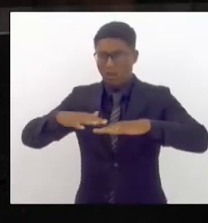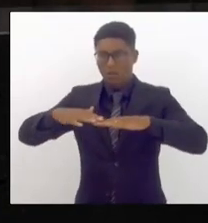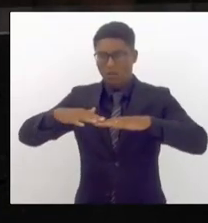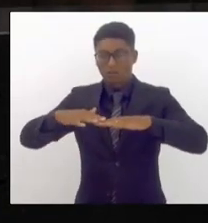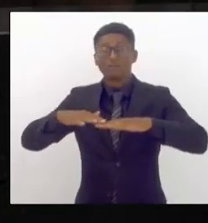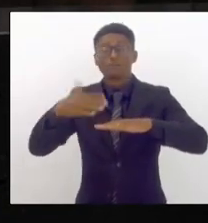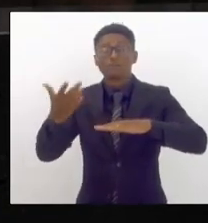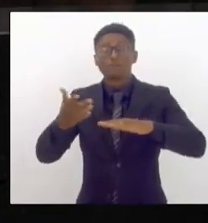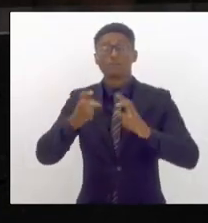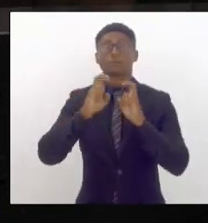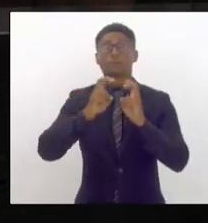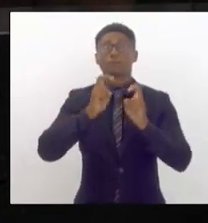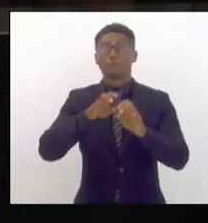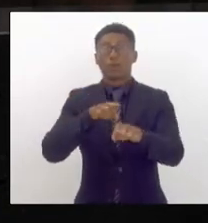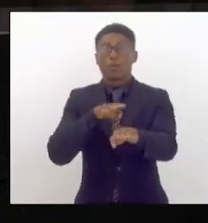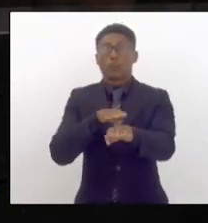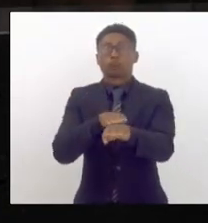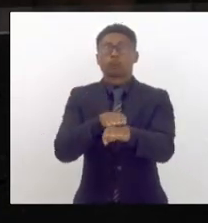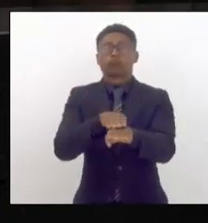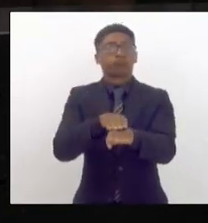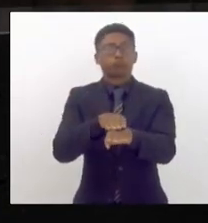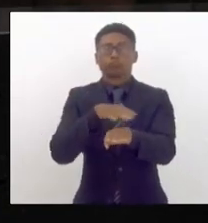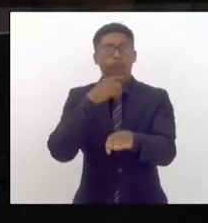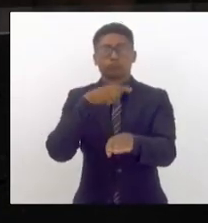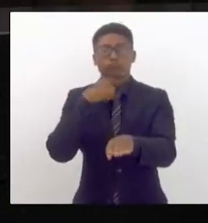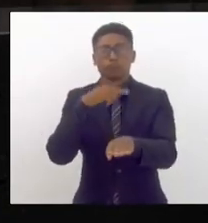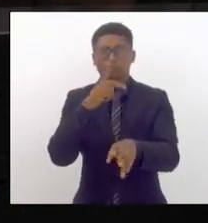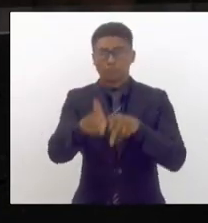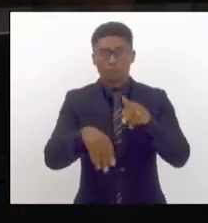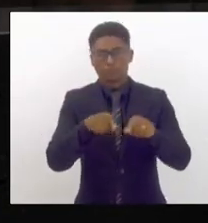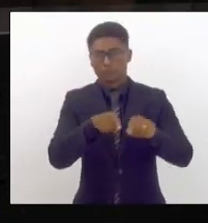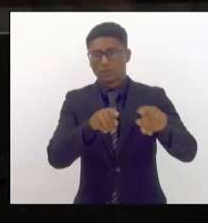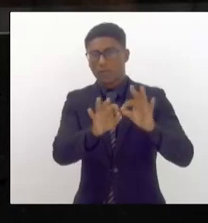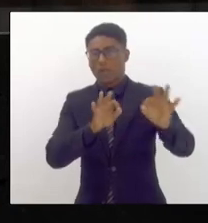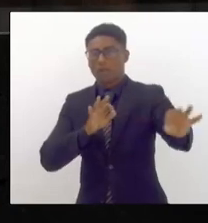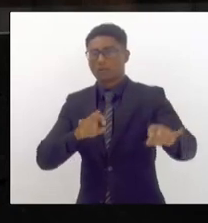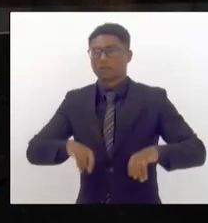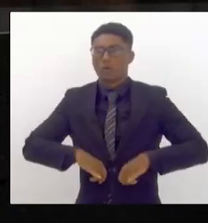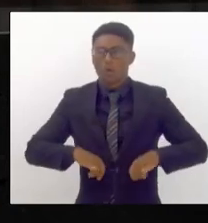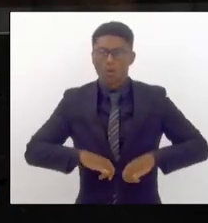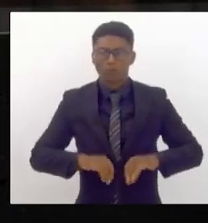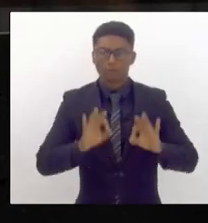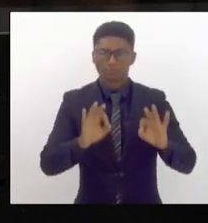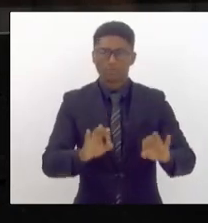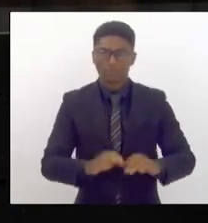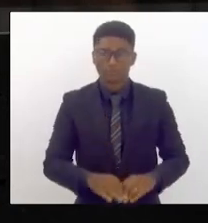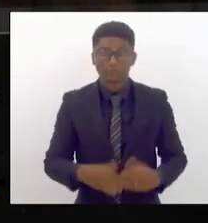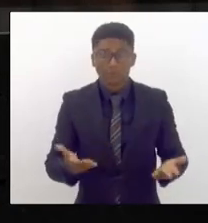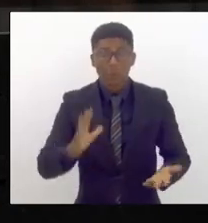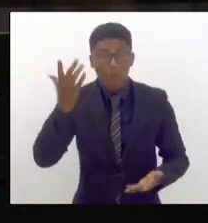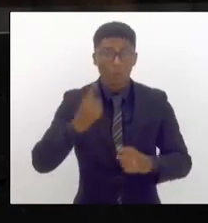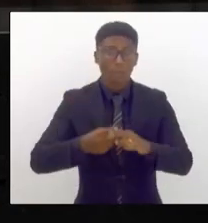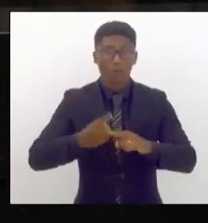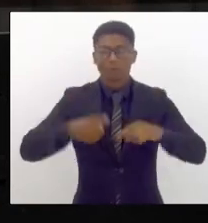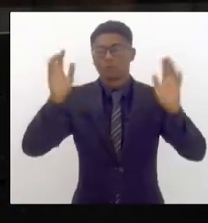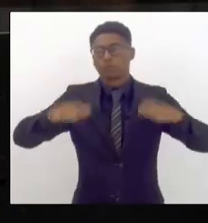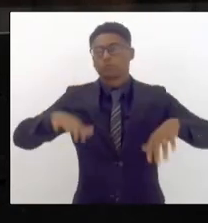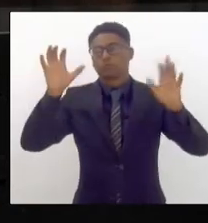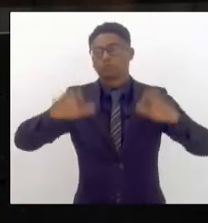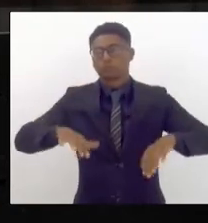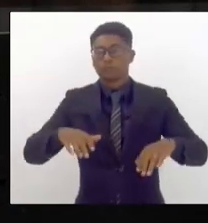população mais do que mora mais distante sofre muito mais então isso aconteceu devido às chuvas e no